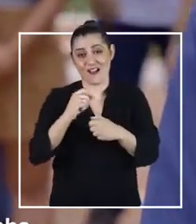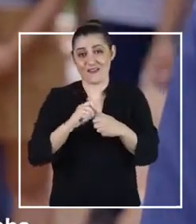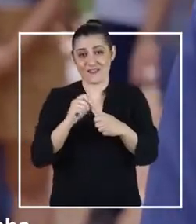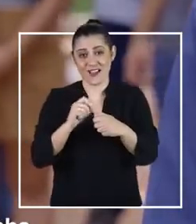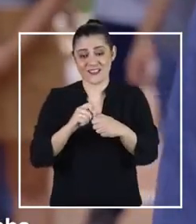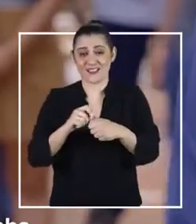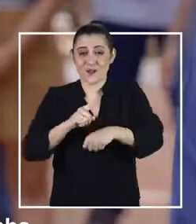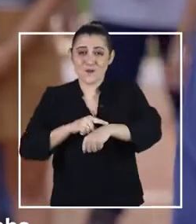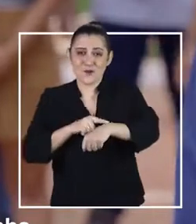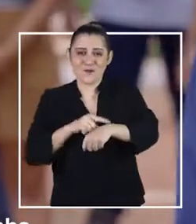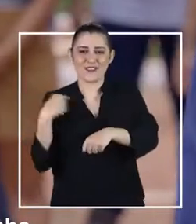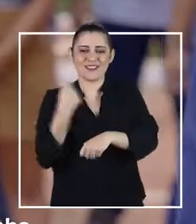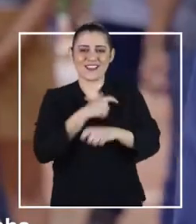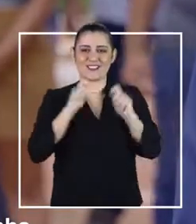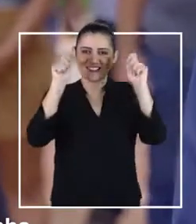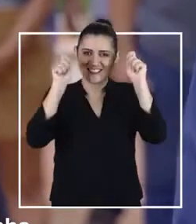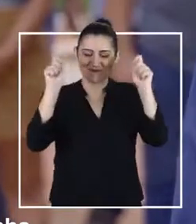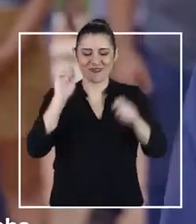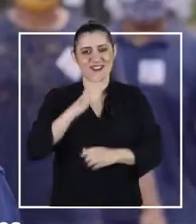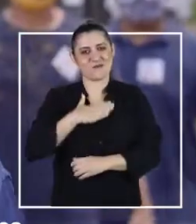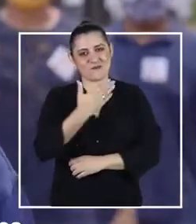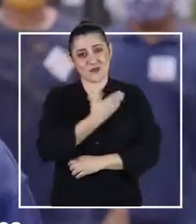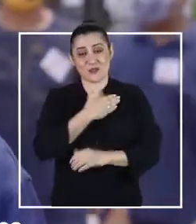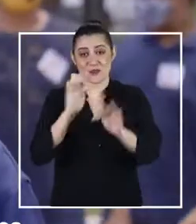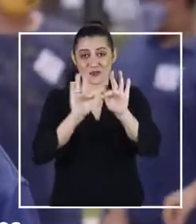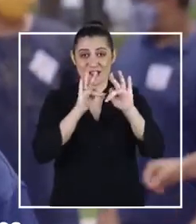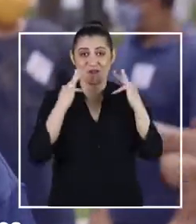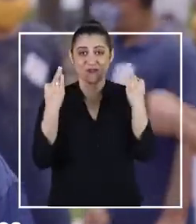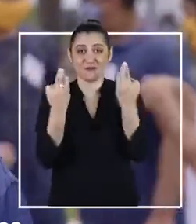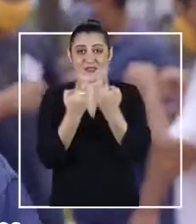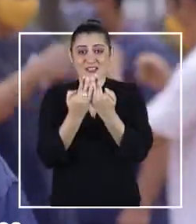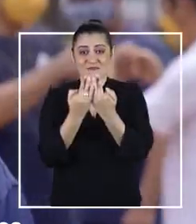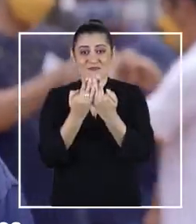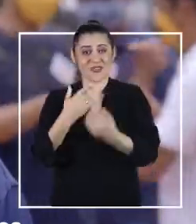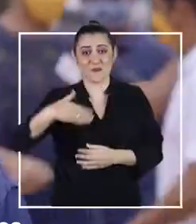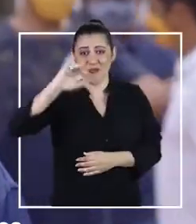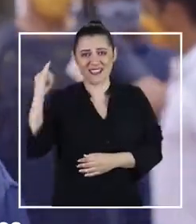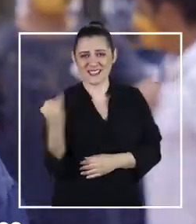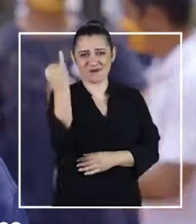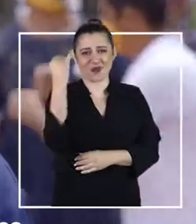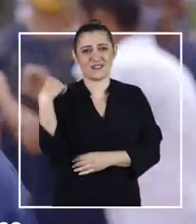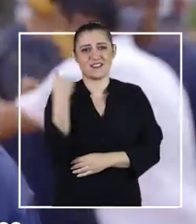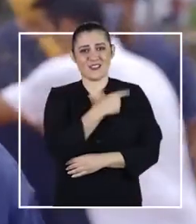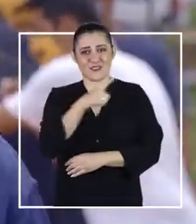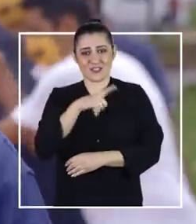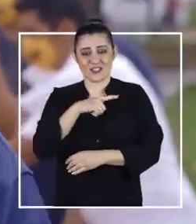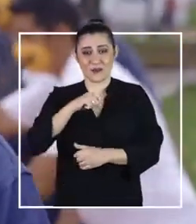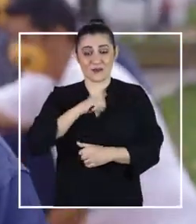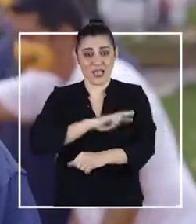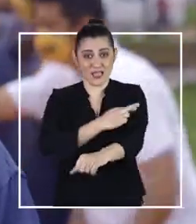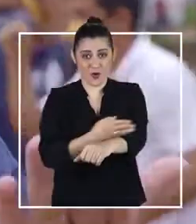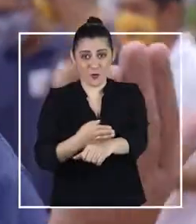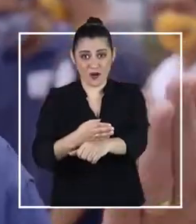construir cada momento da nossa campanha. Meus amigos, a família é o bem mais precioso que temos. Rio